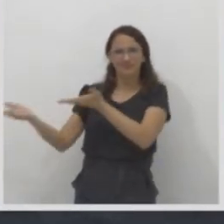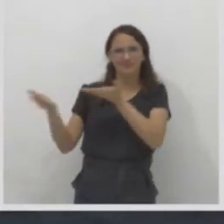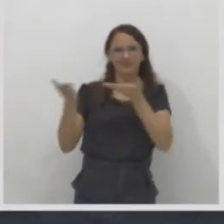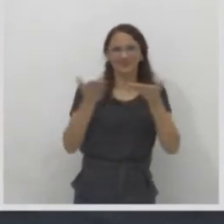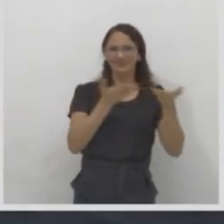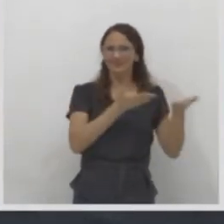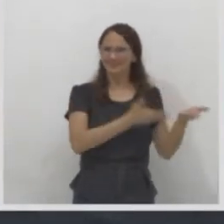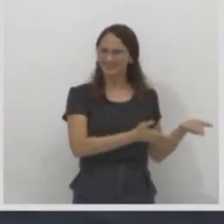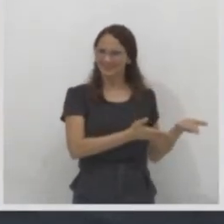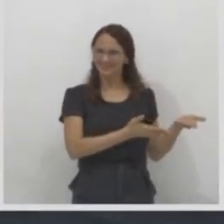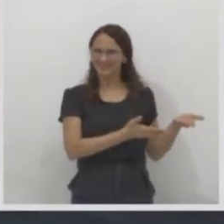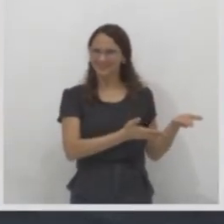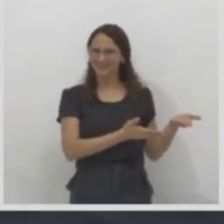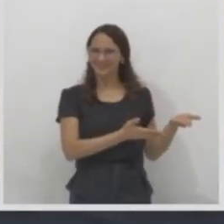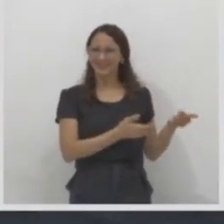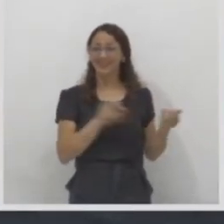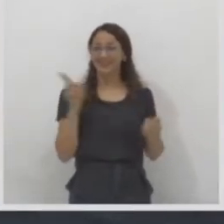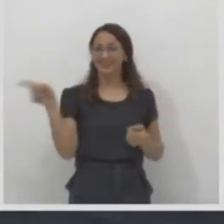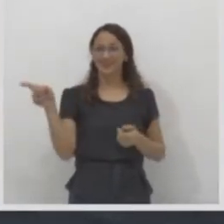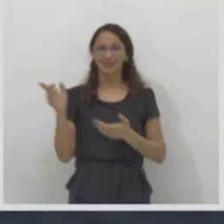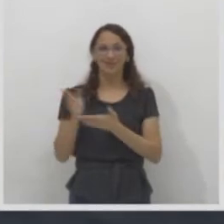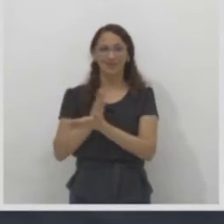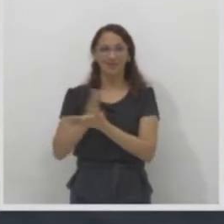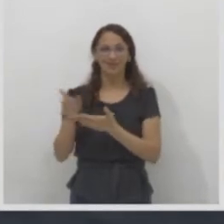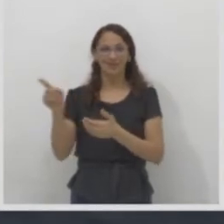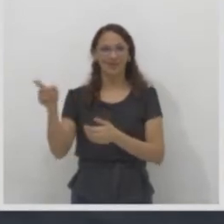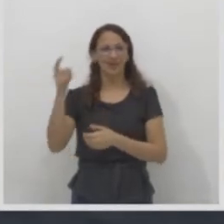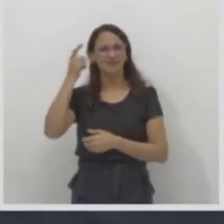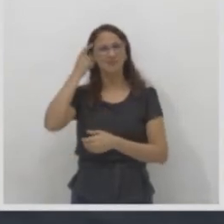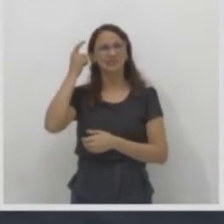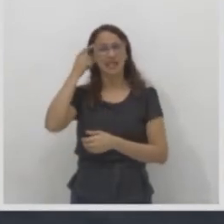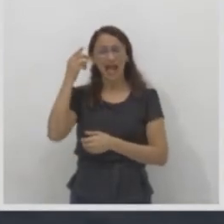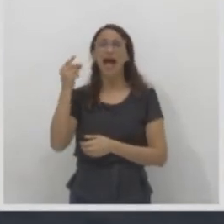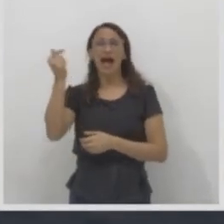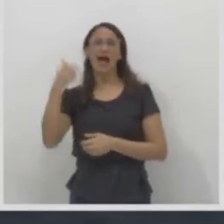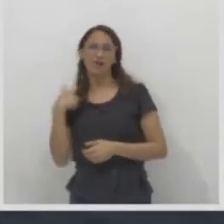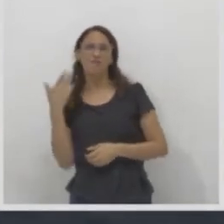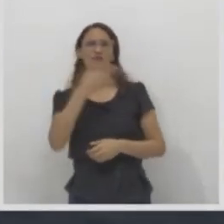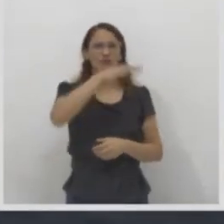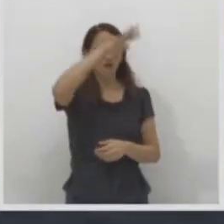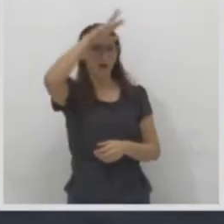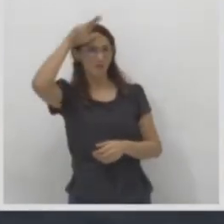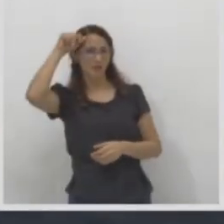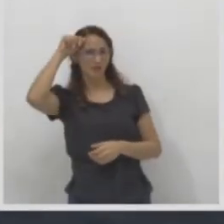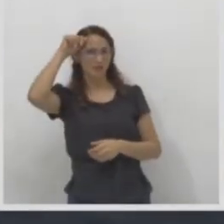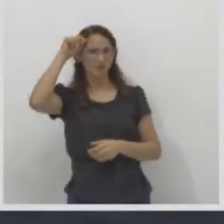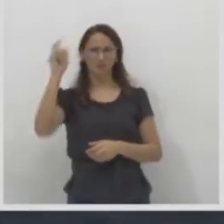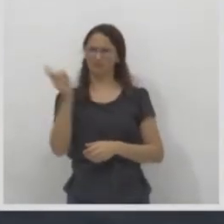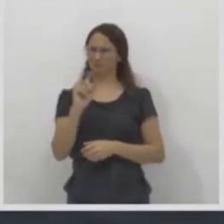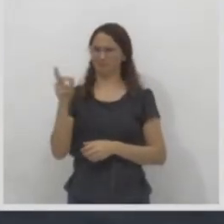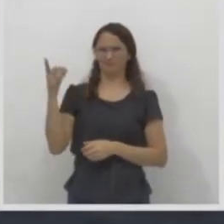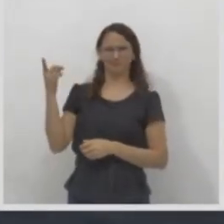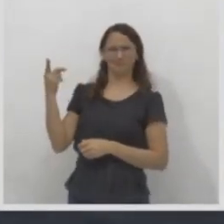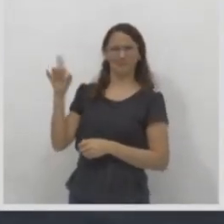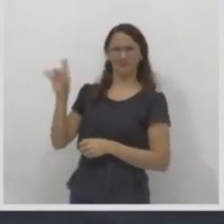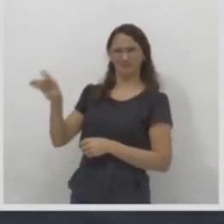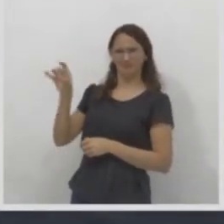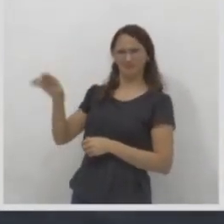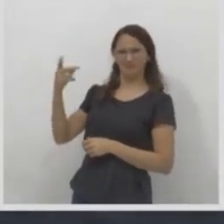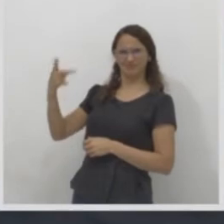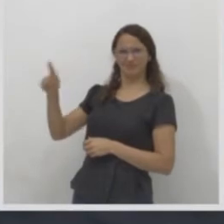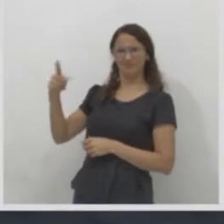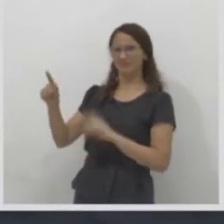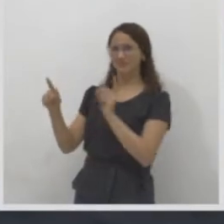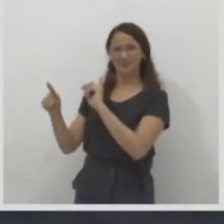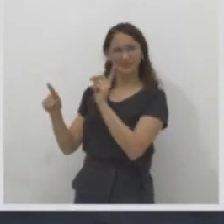saiu da cabeça do nordestino naquele momento, vim pra Amazônia? Não. Foi uma migração onde o Estado